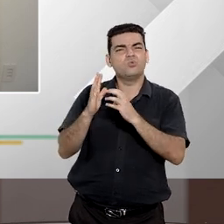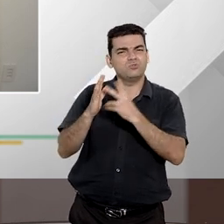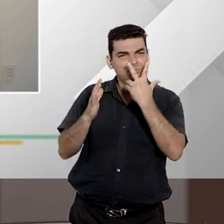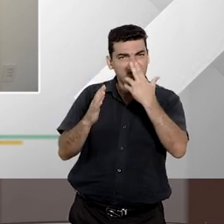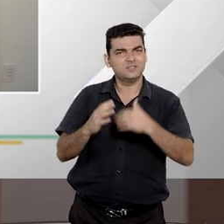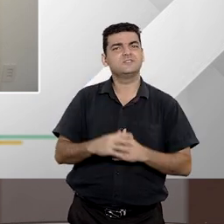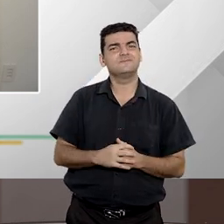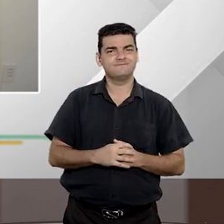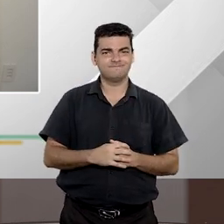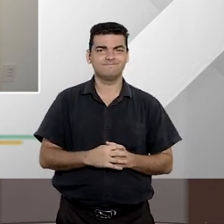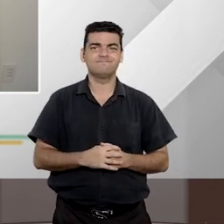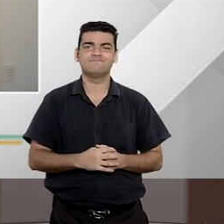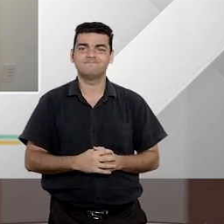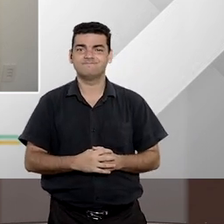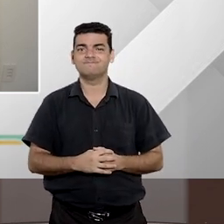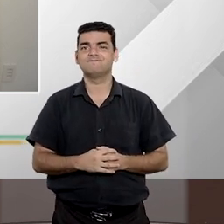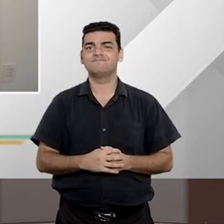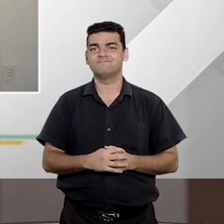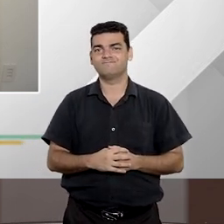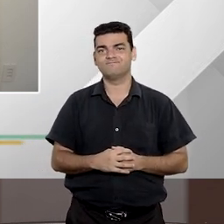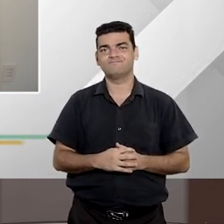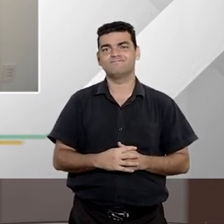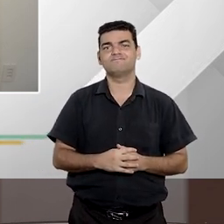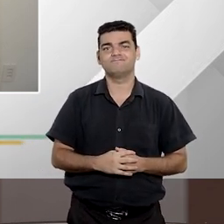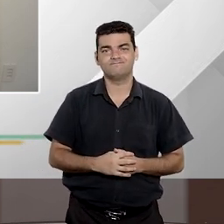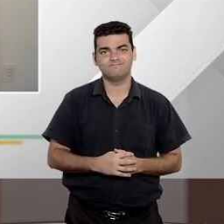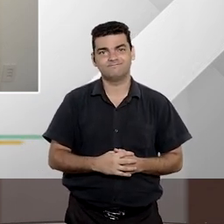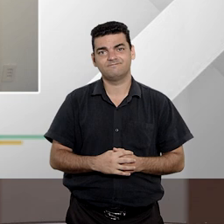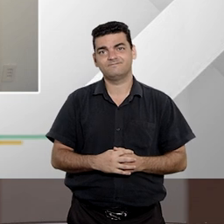e muitos concurseiros nos acompanham agora com certeza